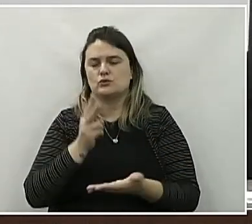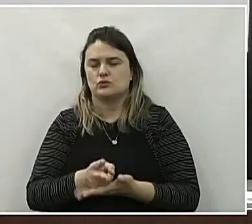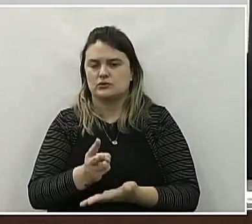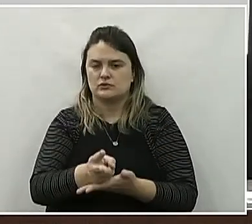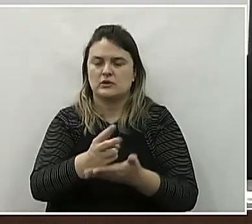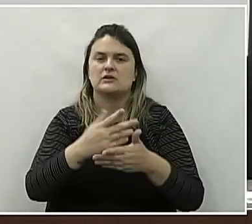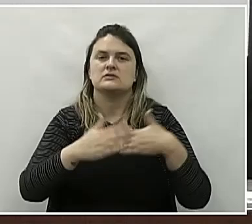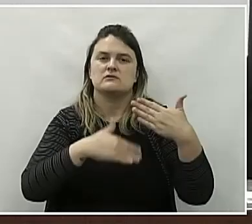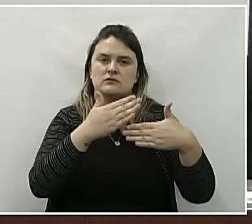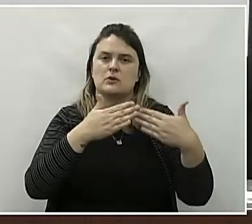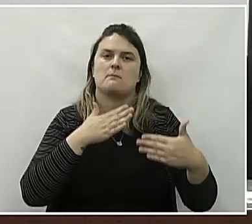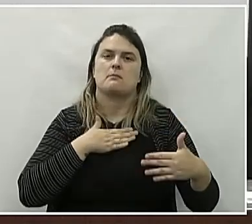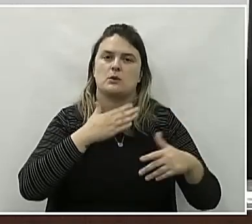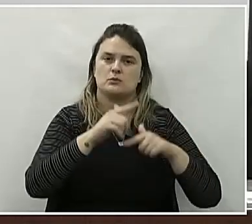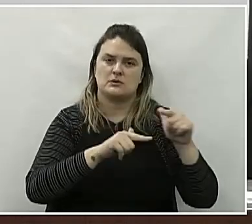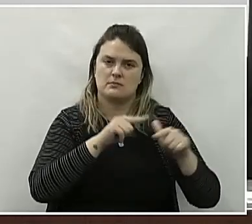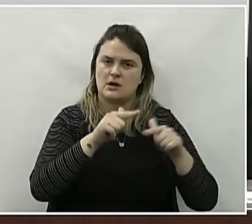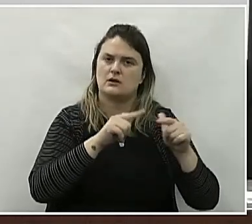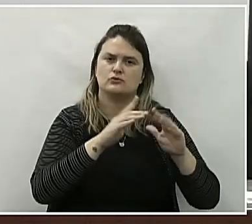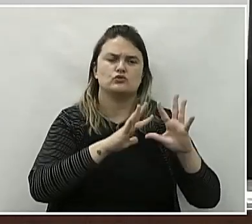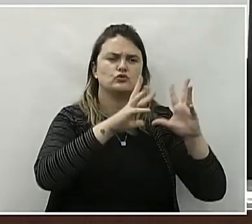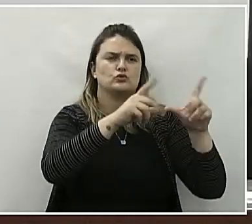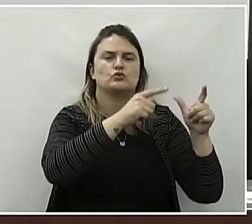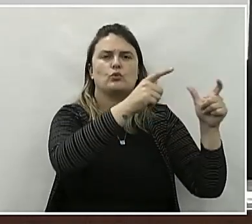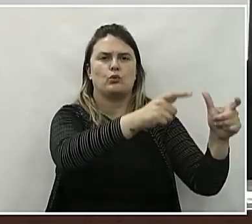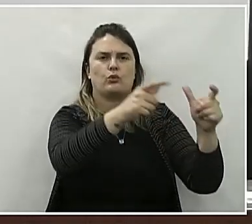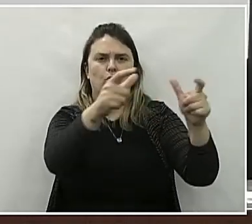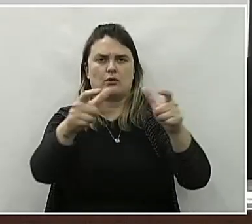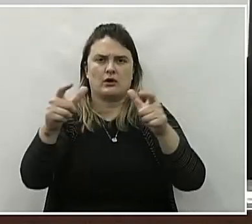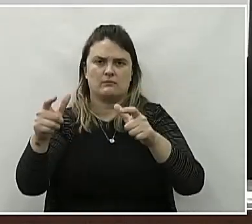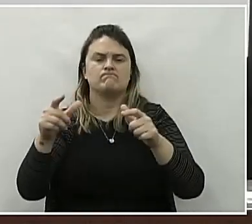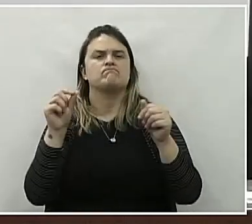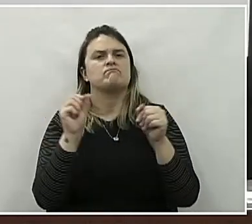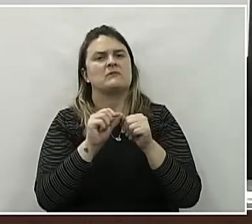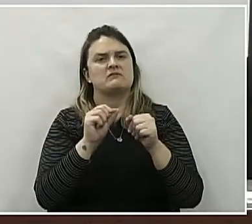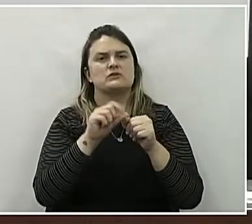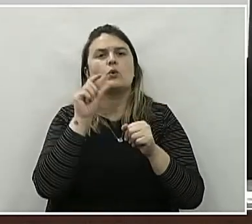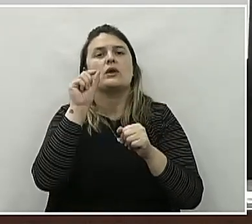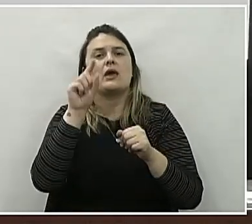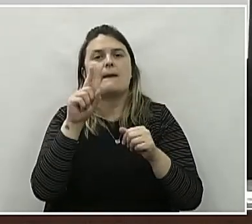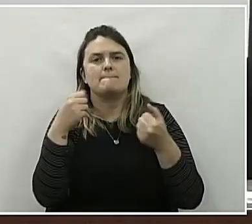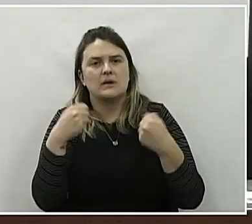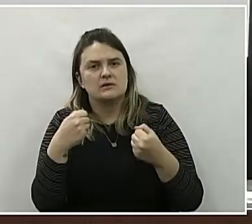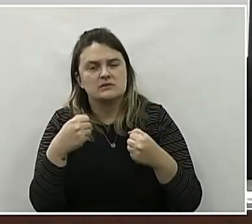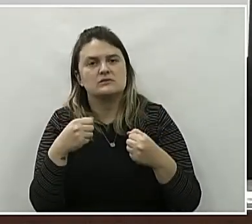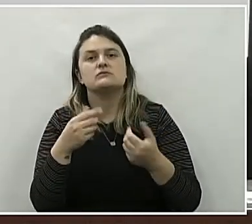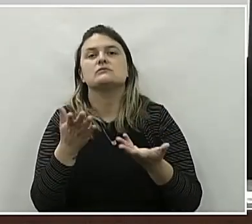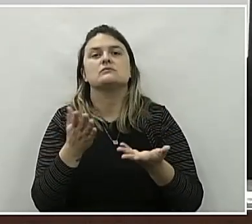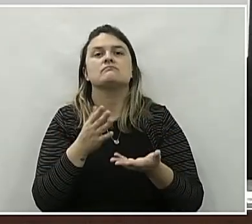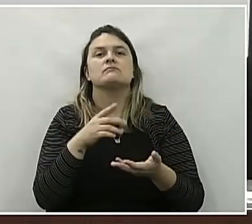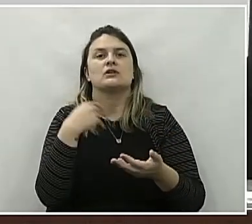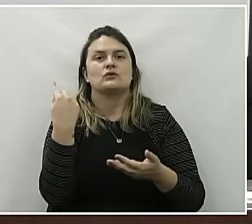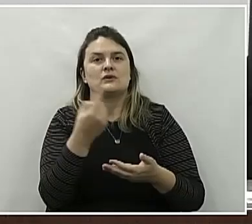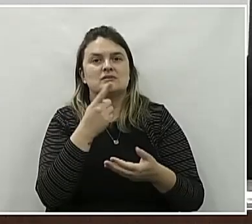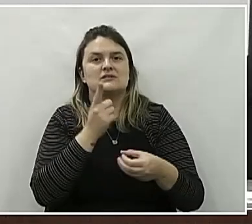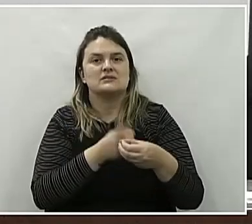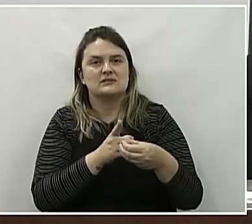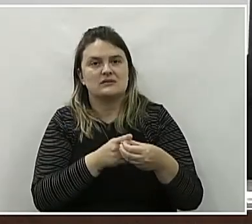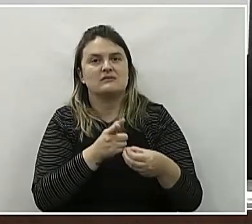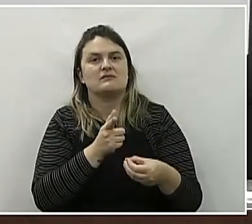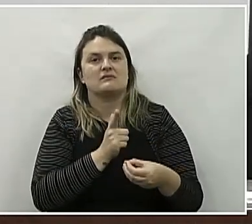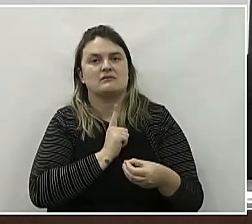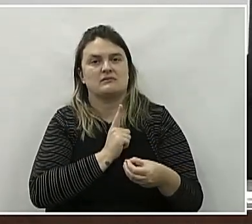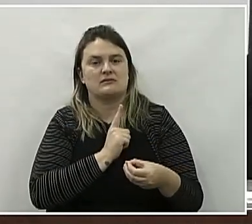desenvolvendo meu trabalho em todos os lugares, fazendo o possível para que a nossa cidade tenha